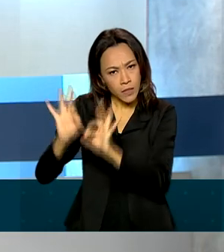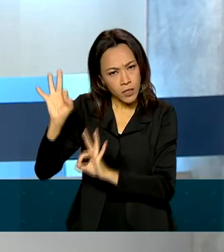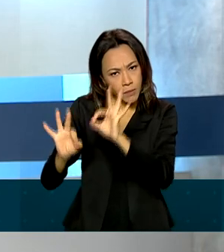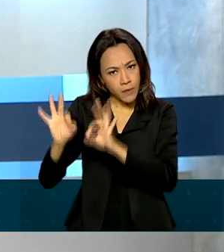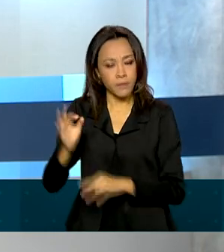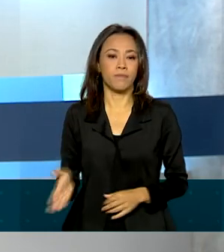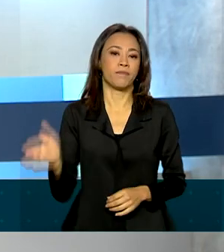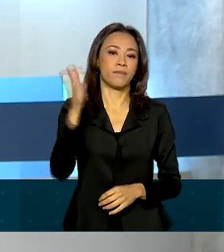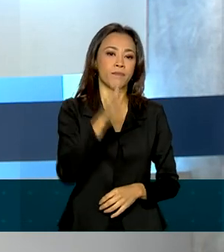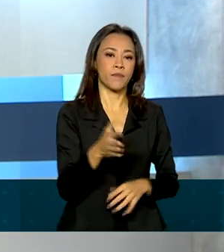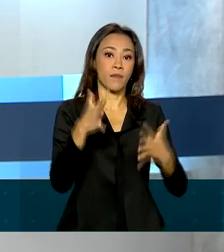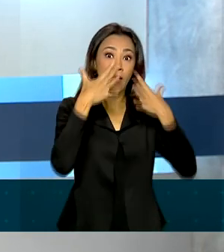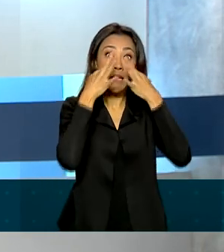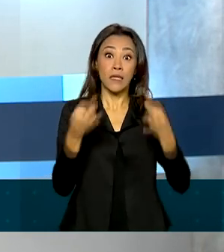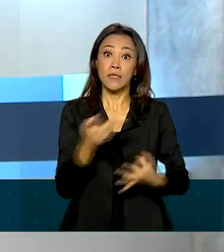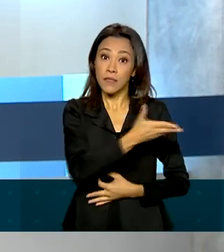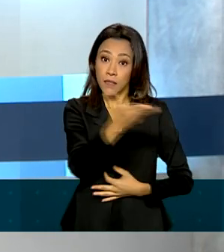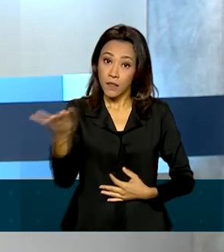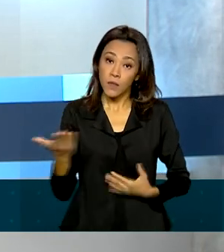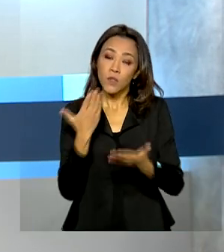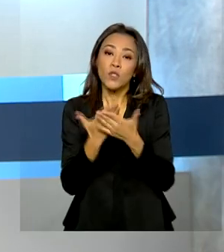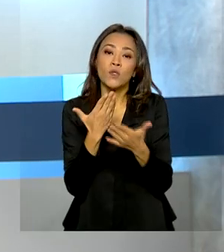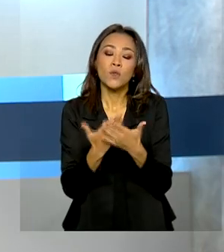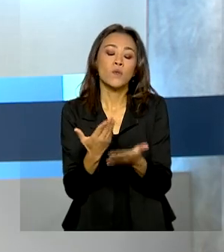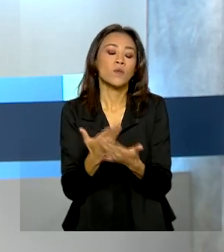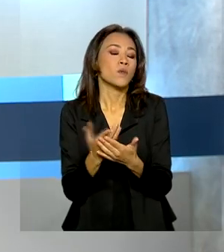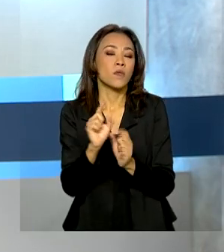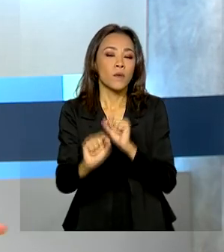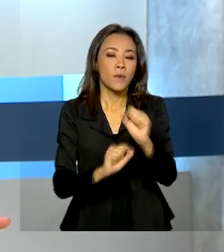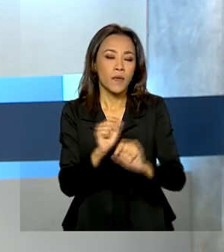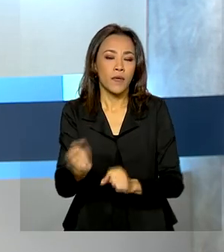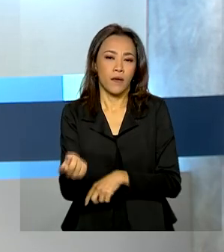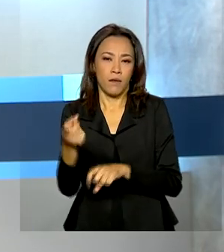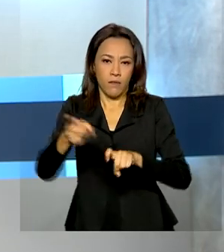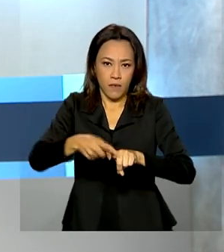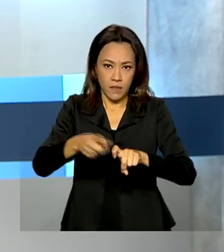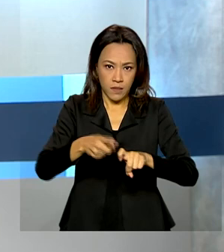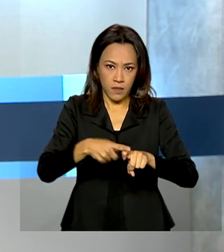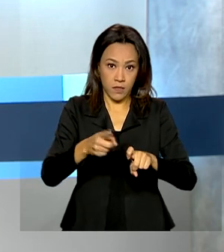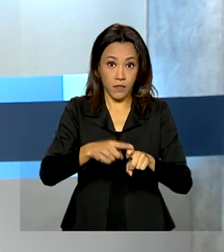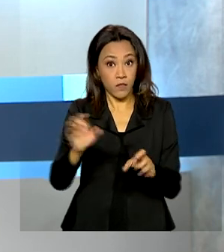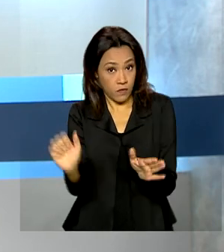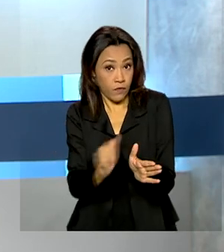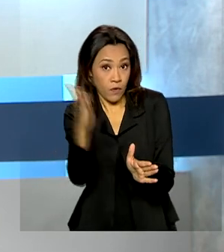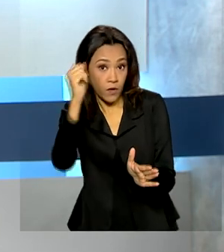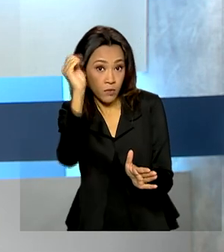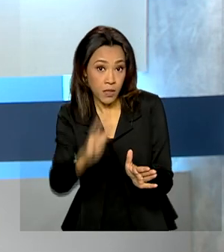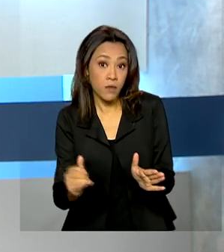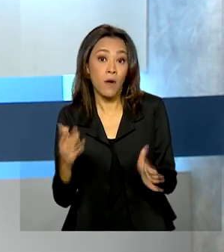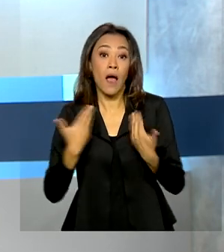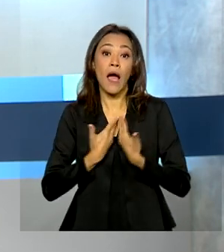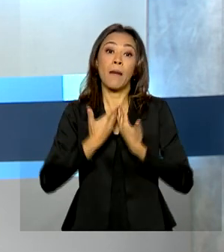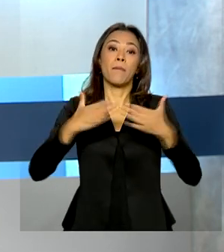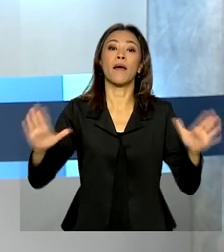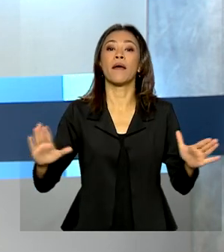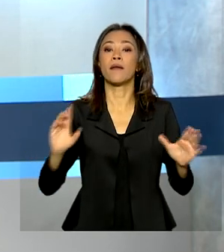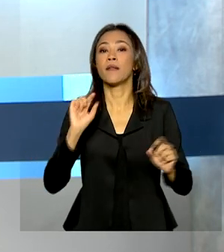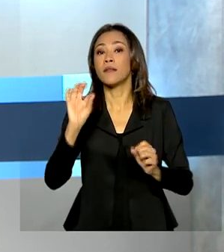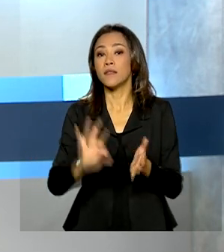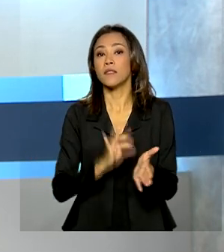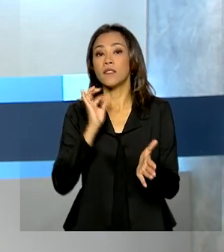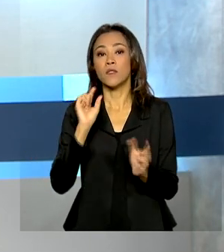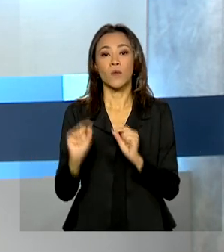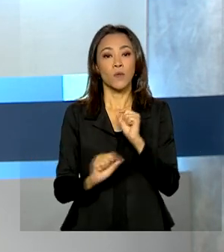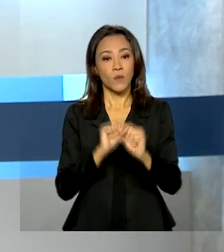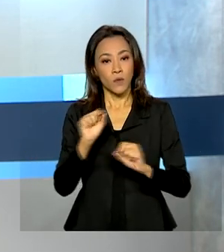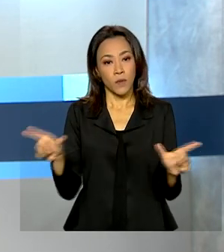Atenção estudantes de medicina de instituições estrangeiras, estão abertas as inscrições para a primeira etapa do Exame Nacional